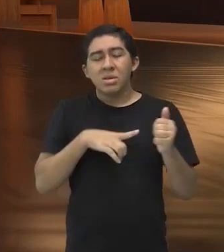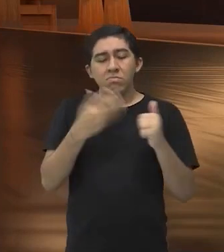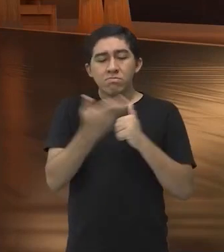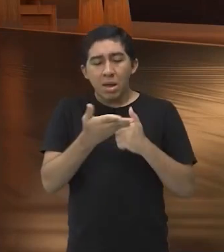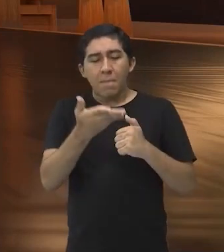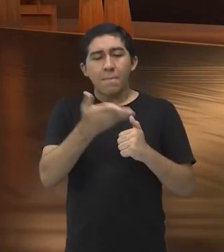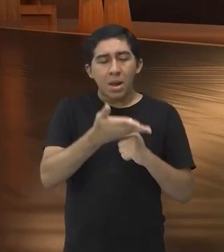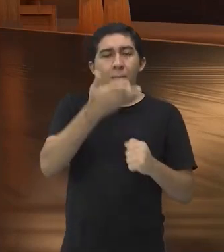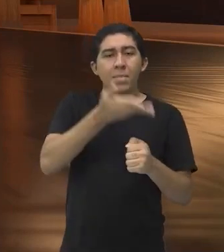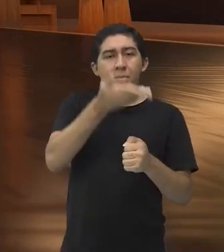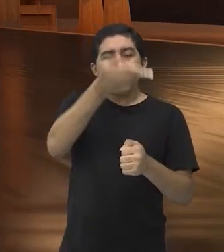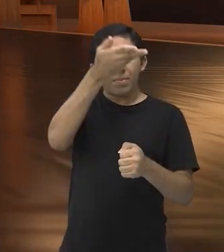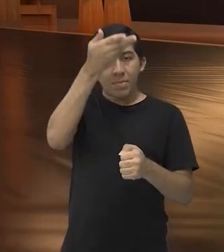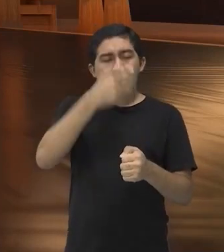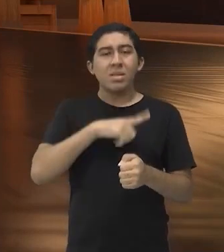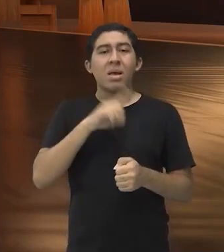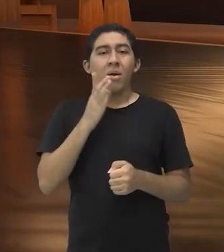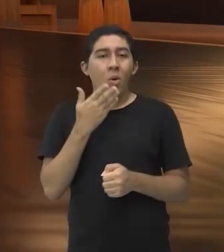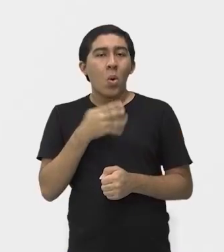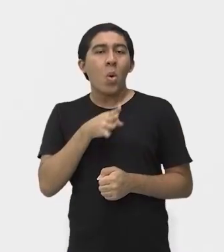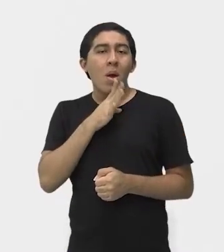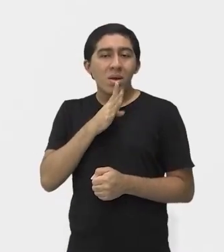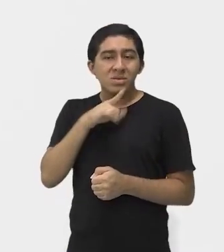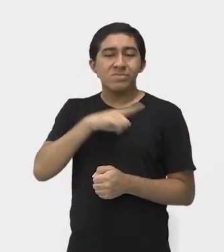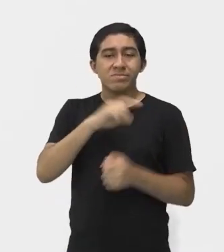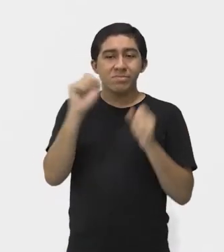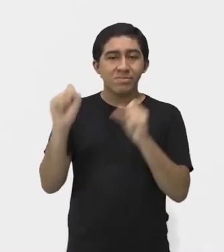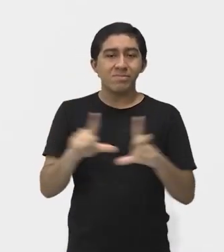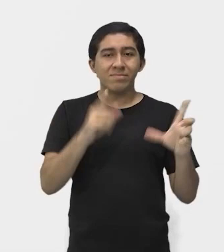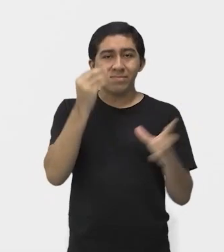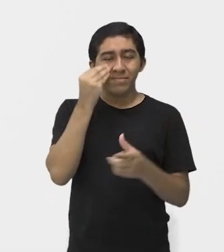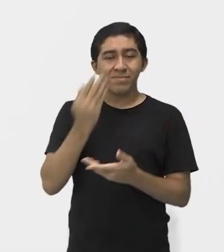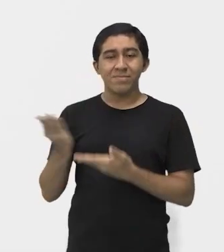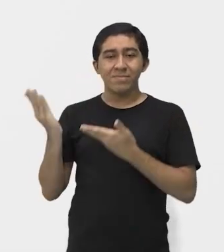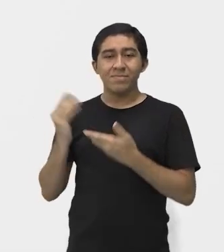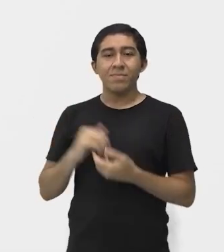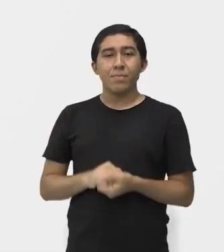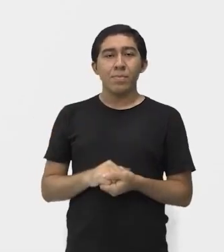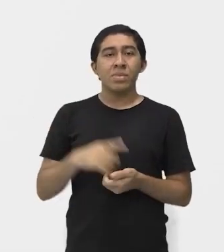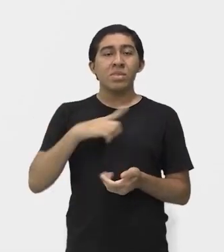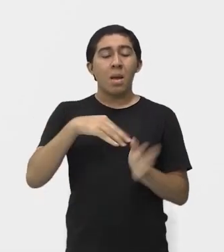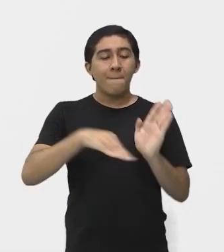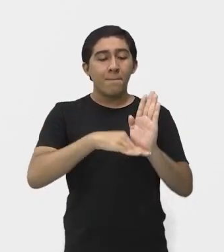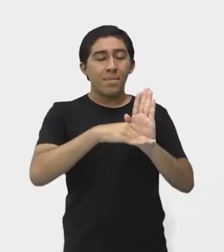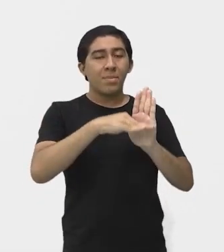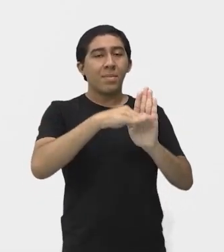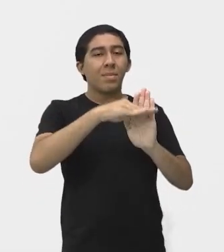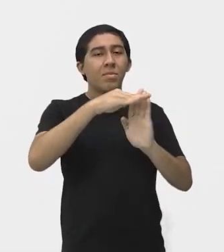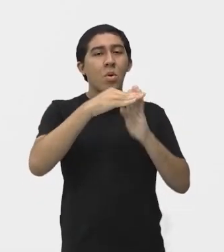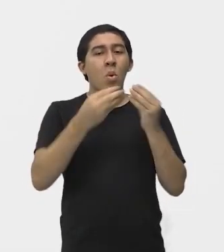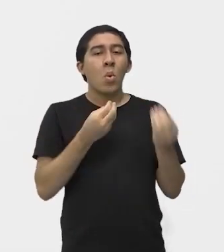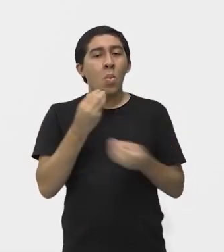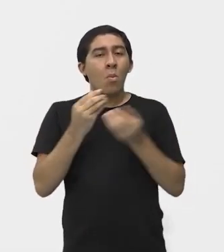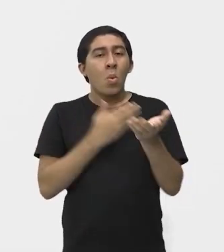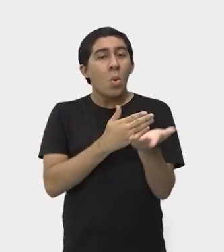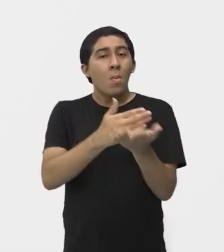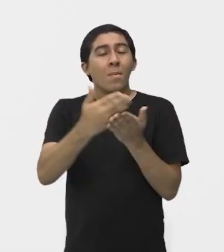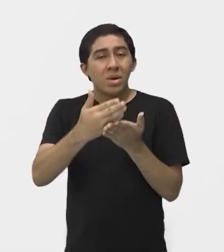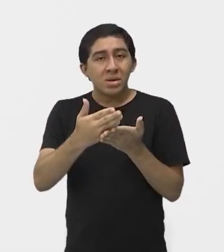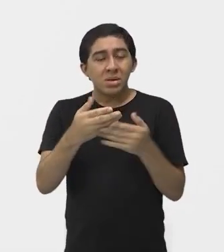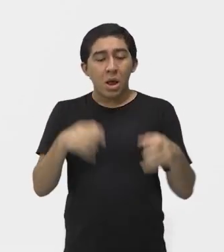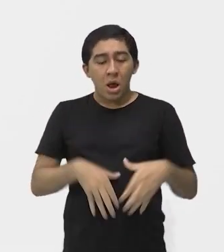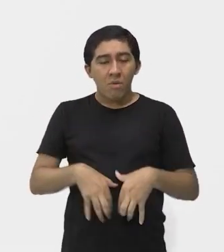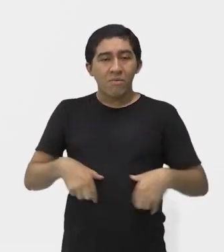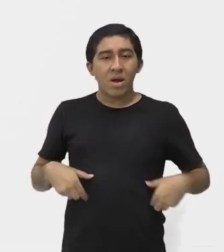chegar ao mais alto, que a gente conhece na cartela agora. Olha só. As graduações, ela vai iniciar com a faixa branca